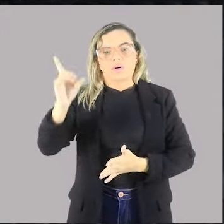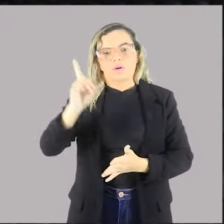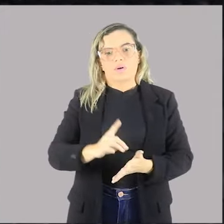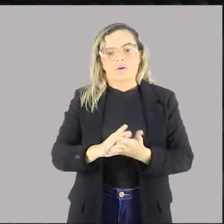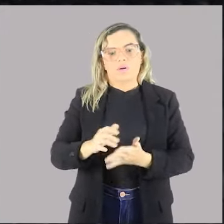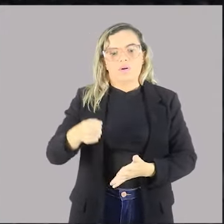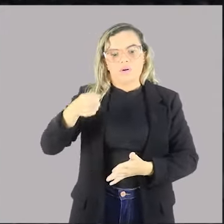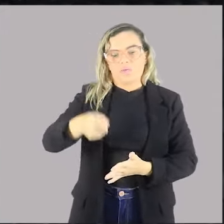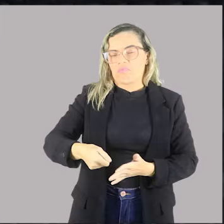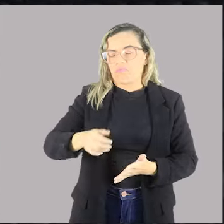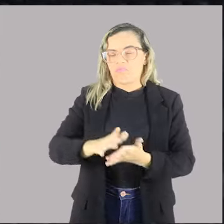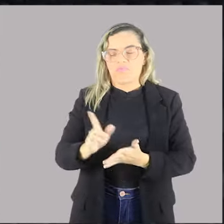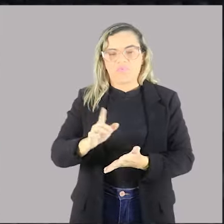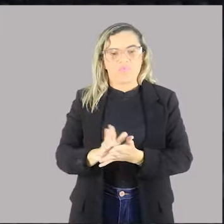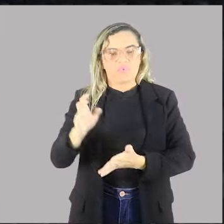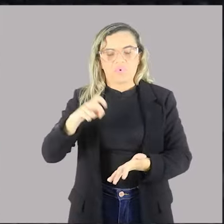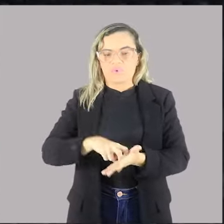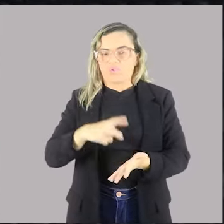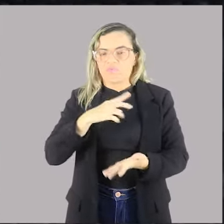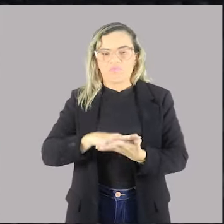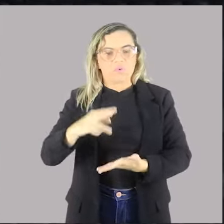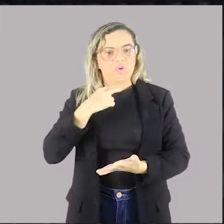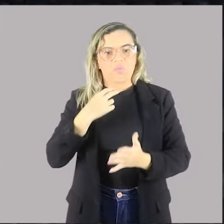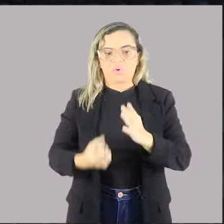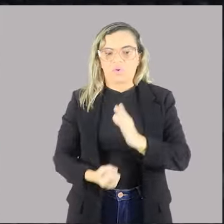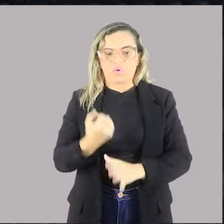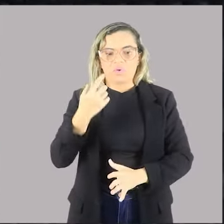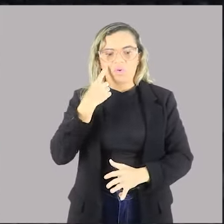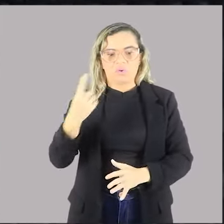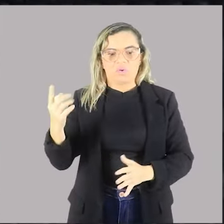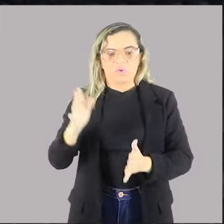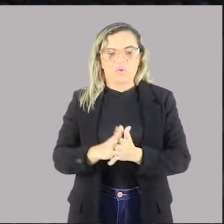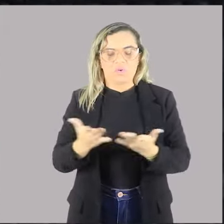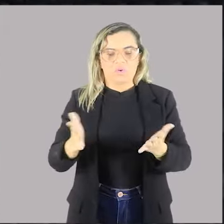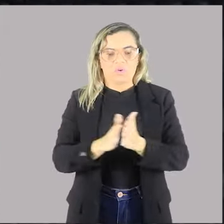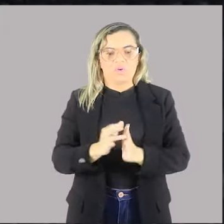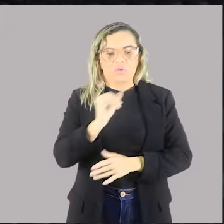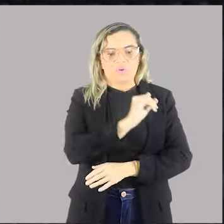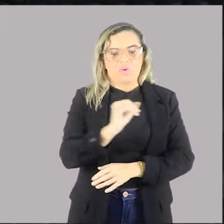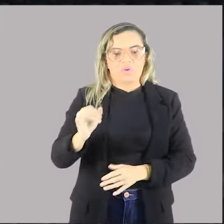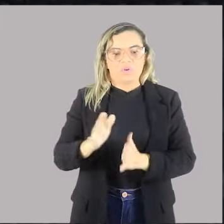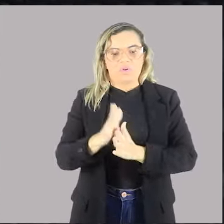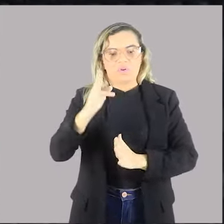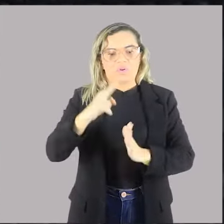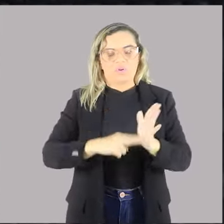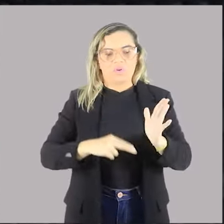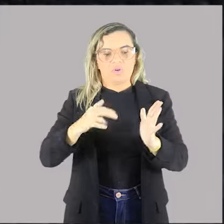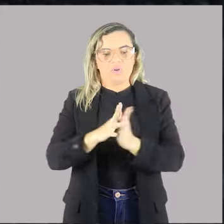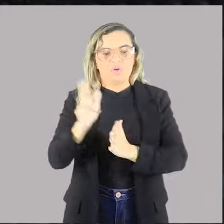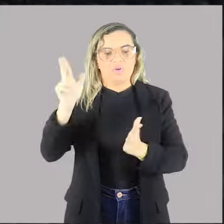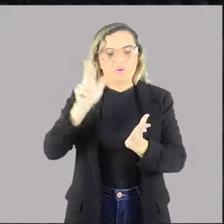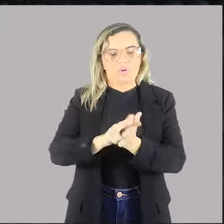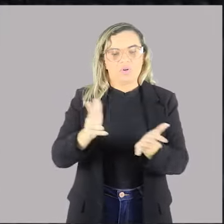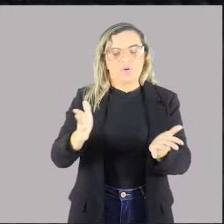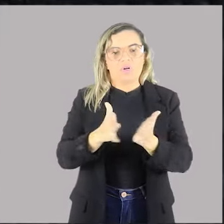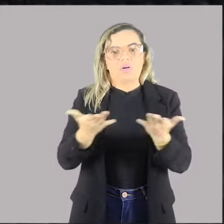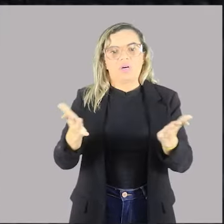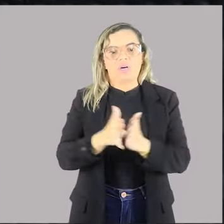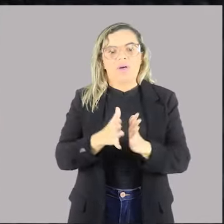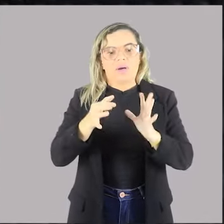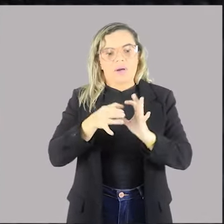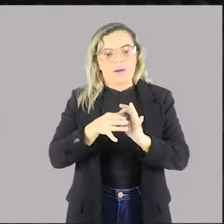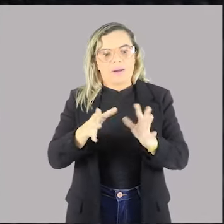sanções. Por exemplo, instruções normativas são regulamentos. Regulamentos, deliberações são